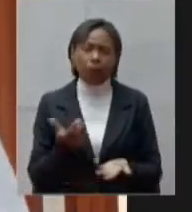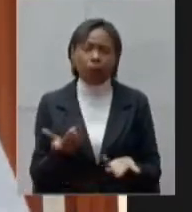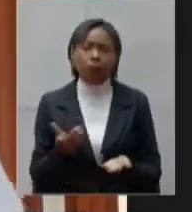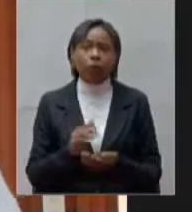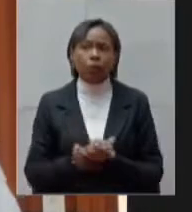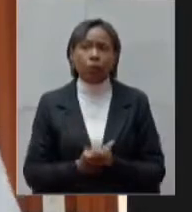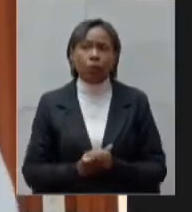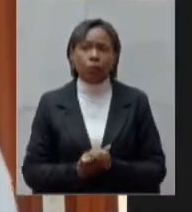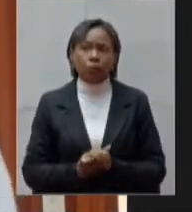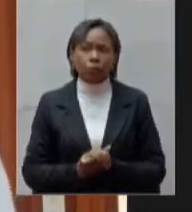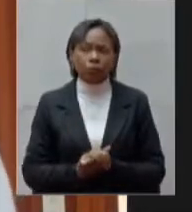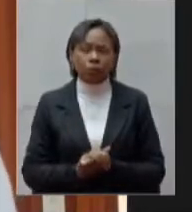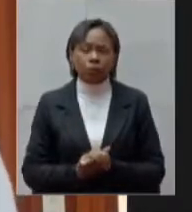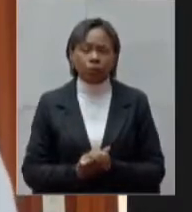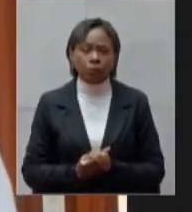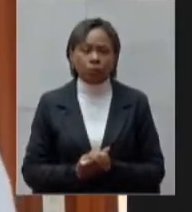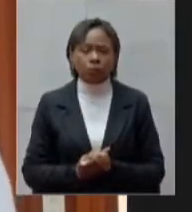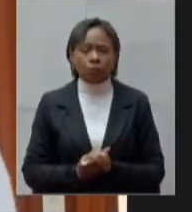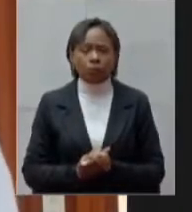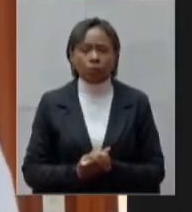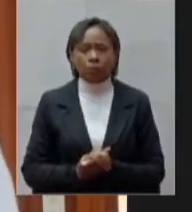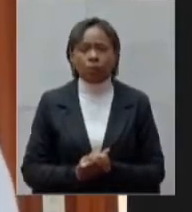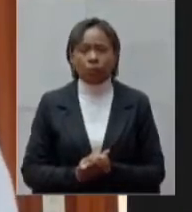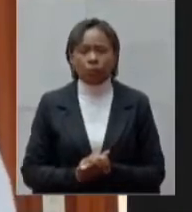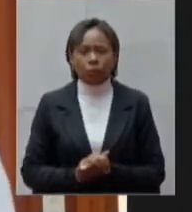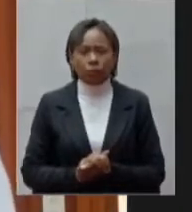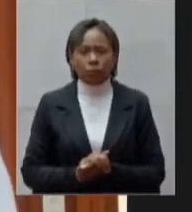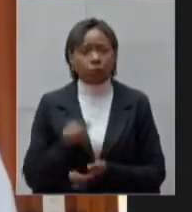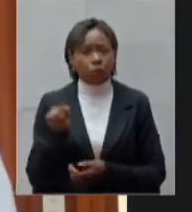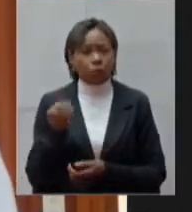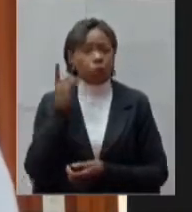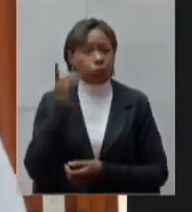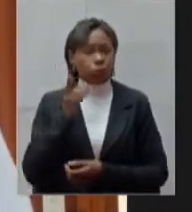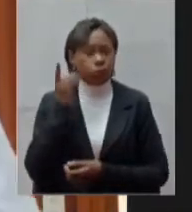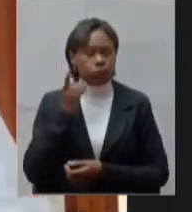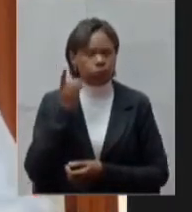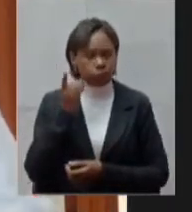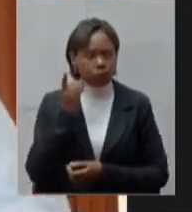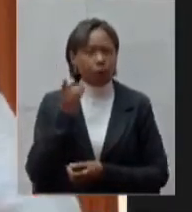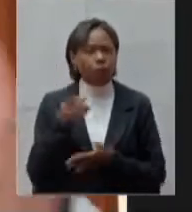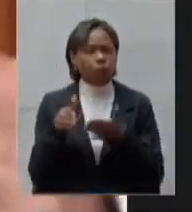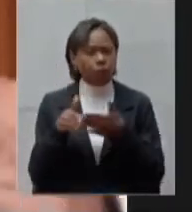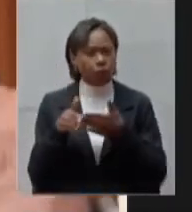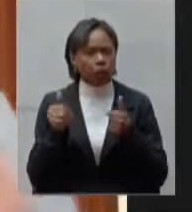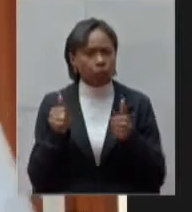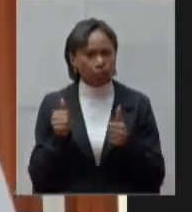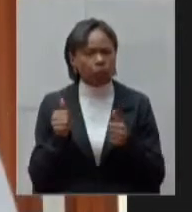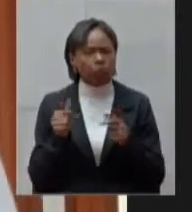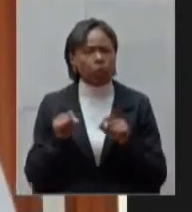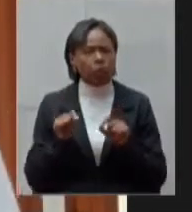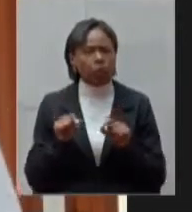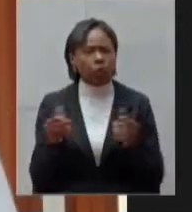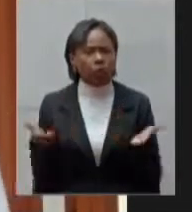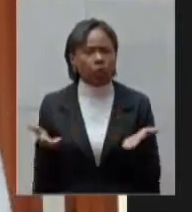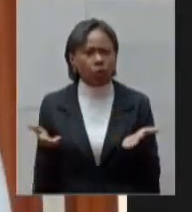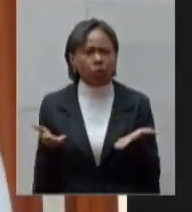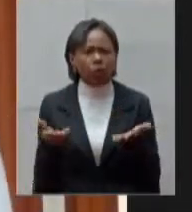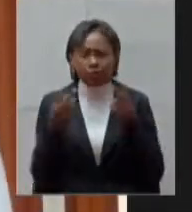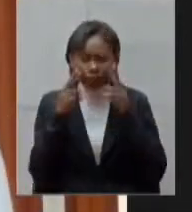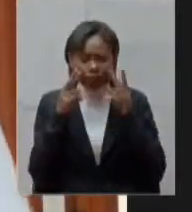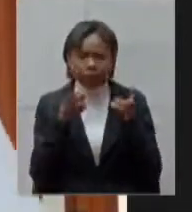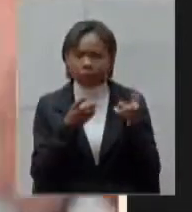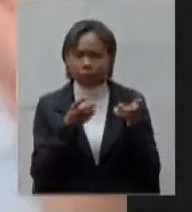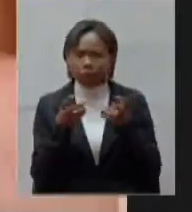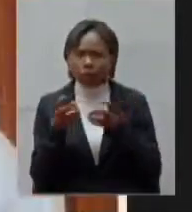ajudar demais realmente os deputados os senhores especificamente é que atualmente nós estamos entrando em falta de medicações